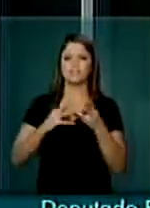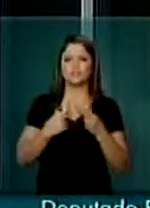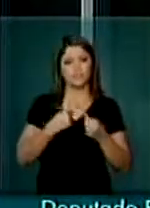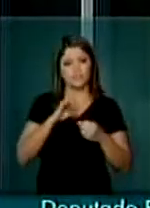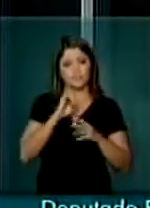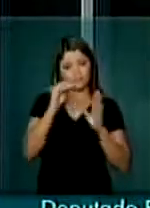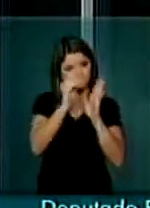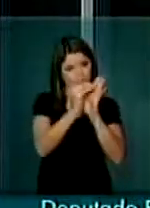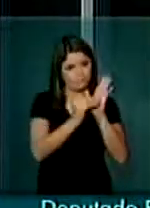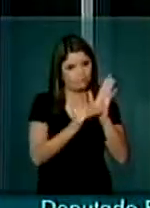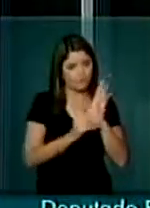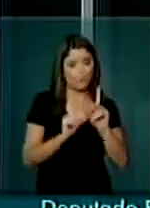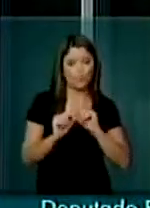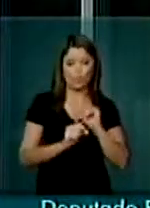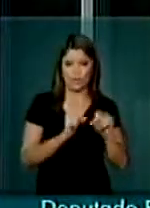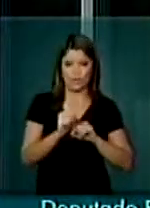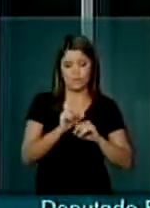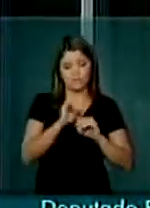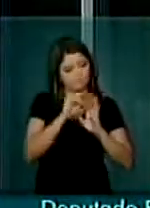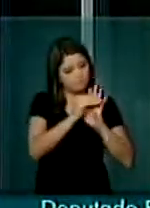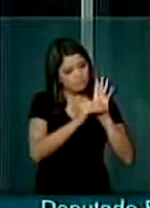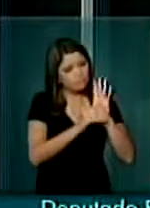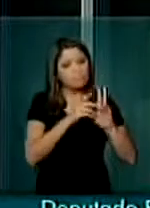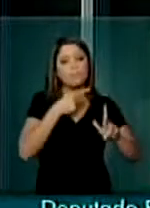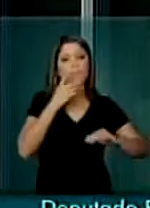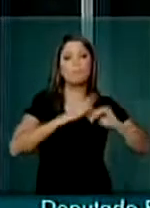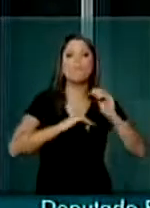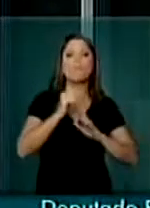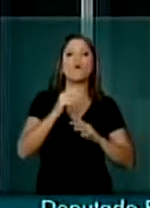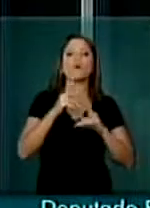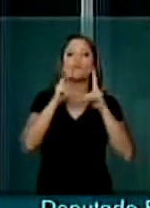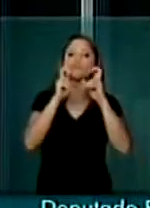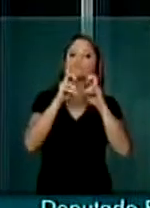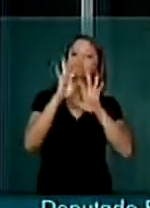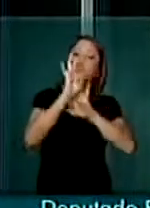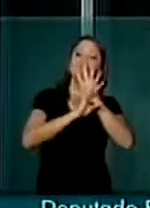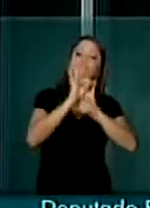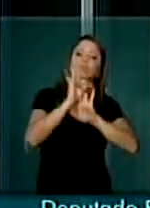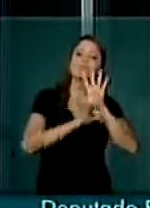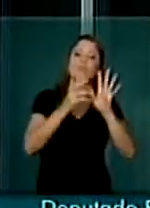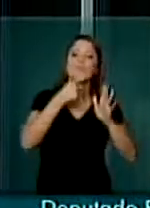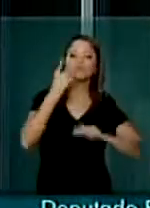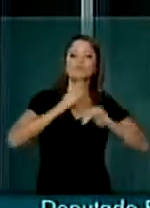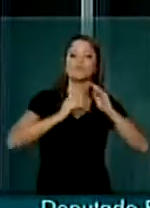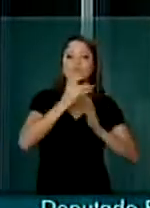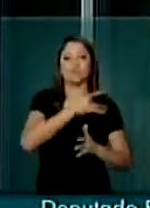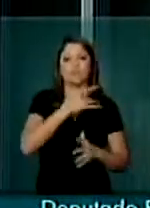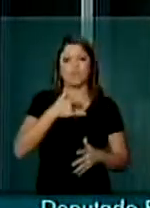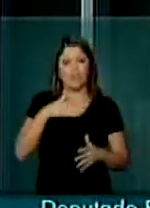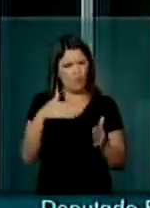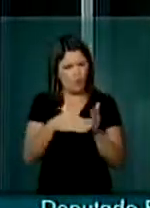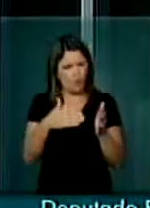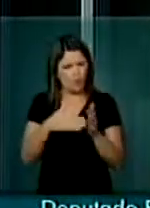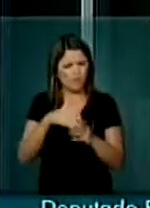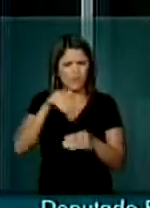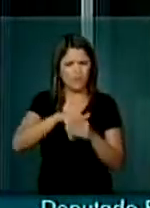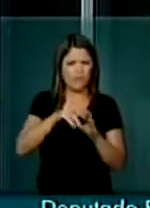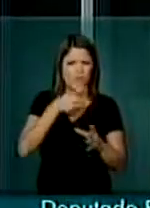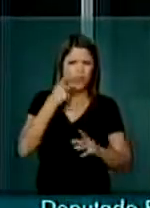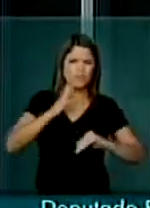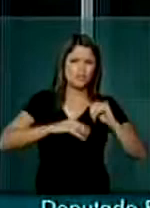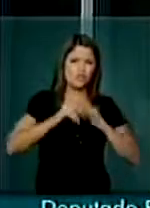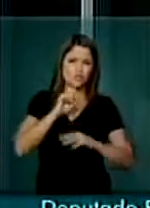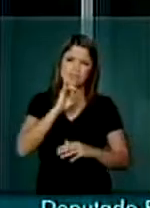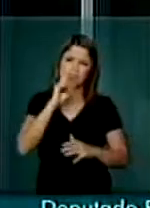colocado, ou melhor dizendo, a matéria da saúde. A última votação, essa última votação diz respeito a ter